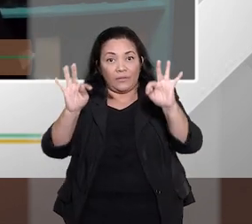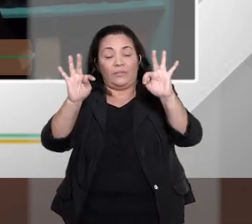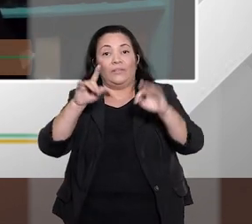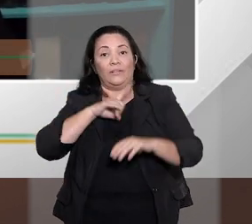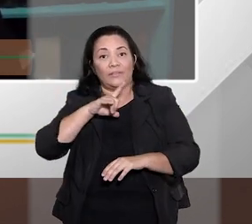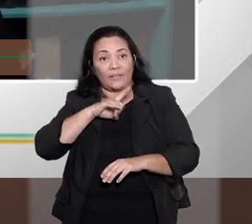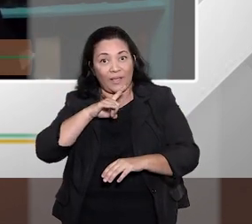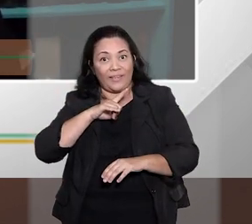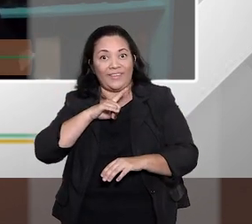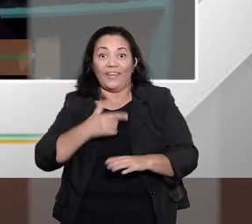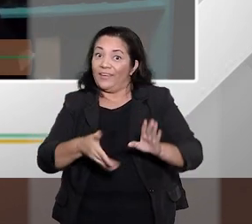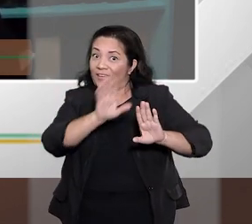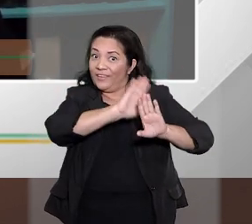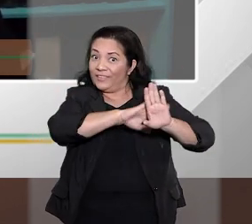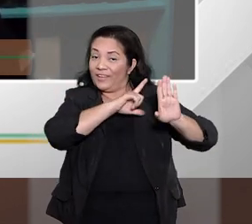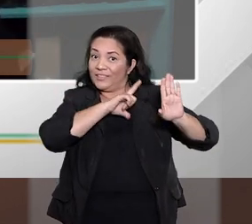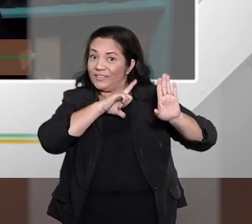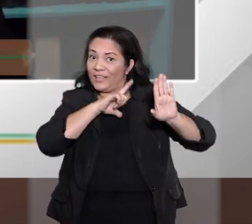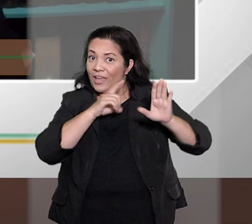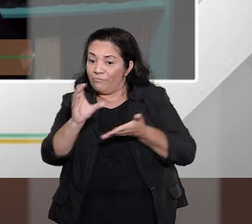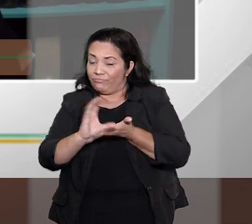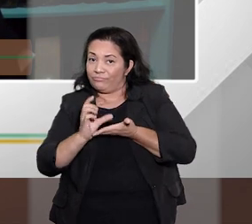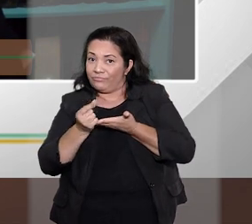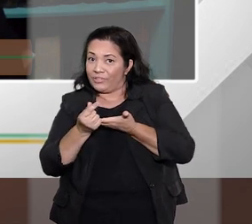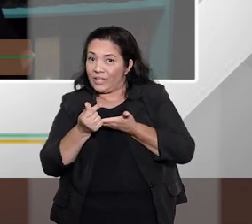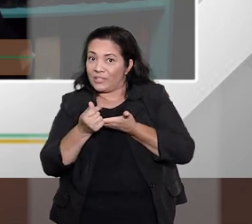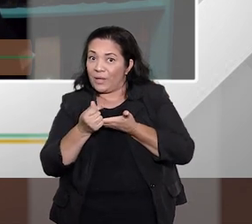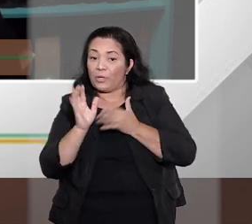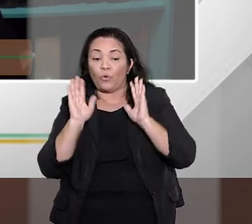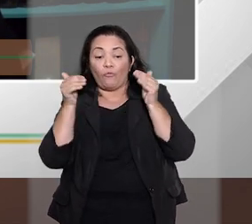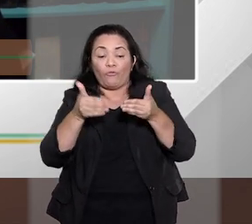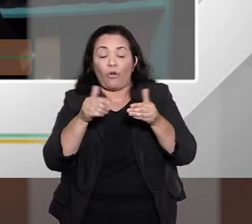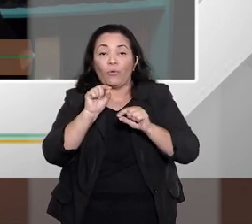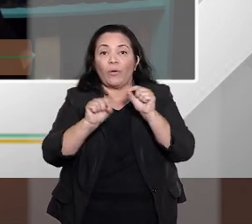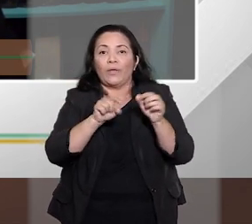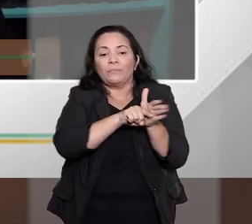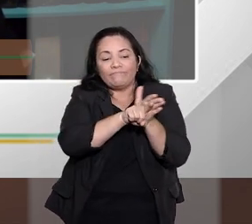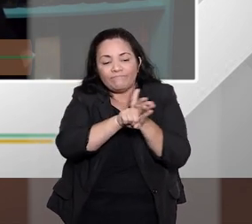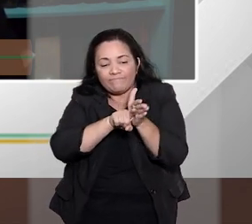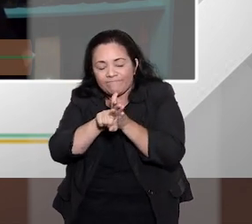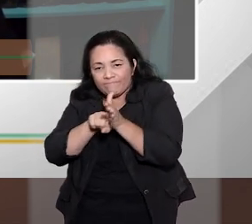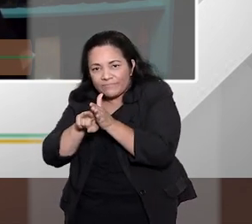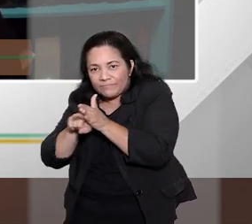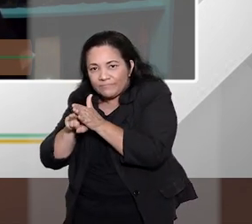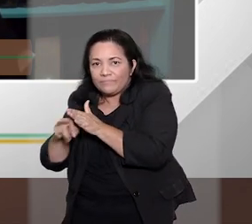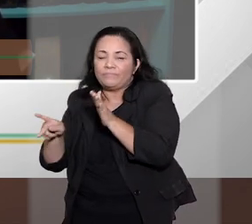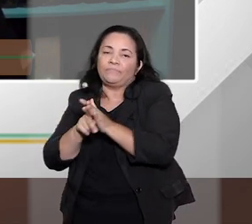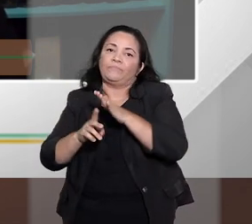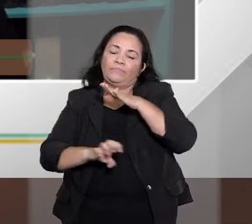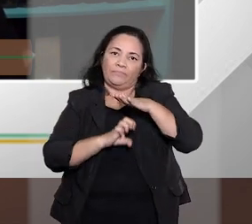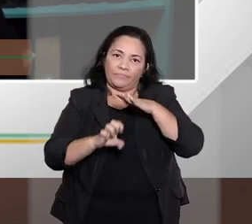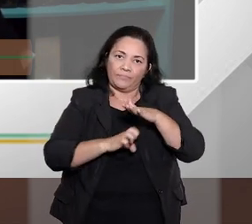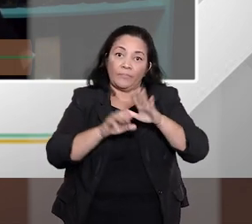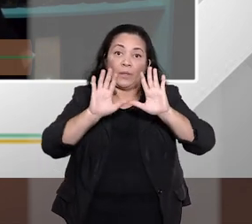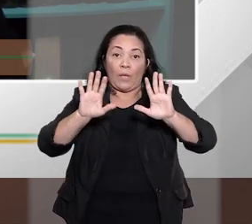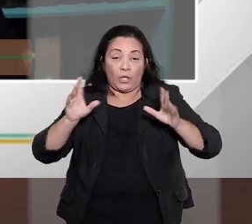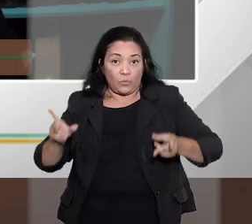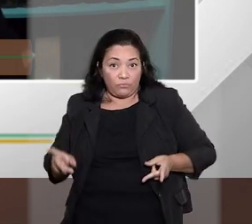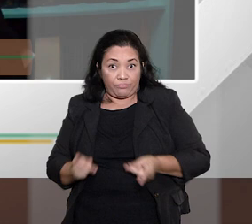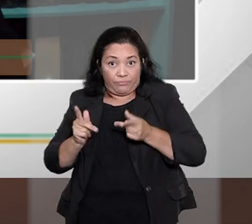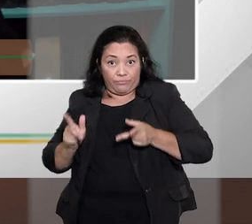trás financiamento, a pesquisa, a inovação das empresas. E o próprio consumo, ele